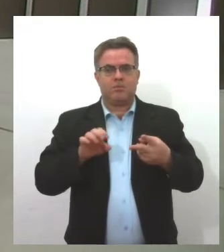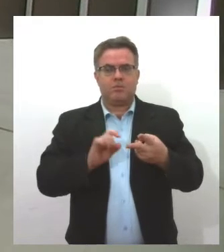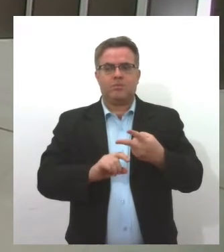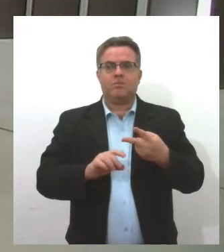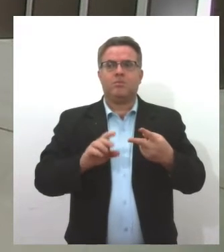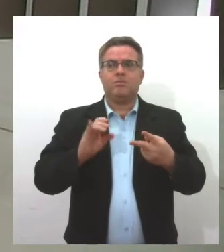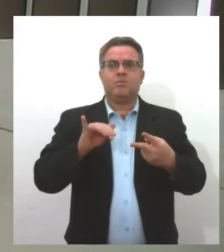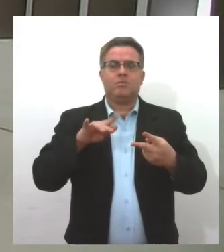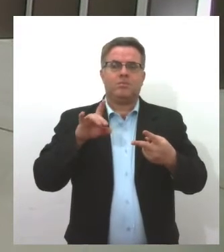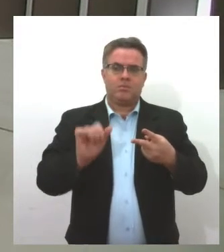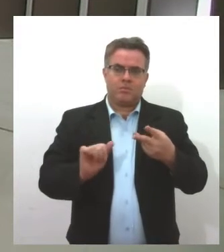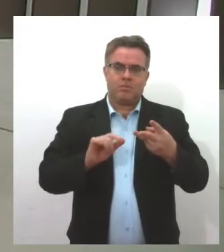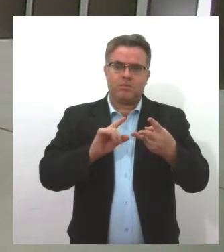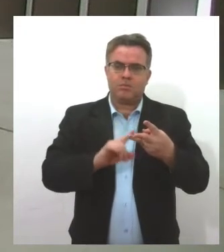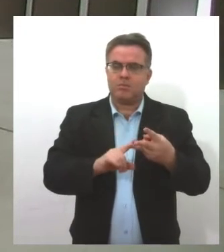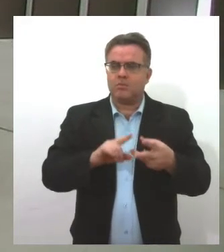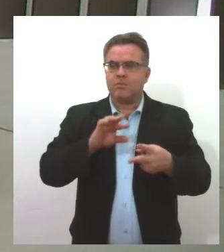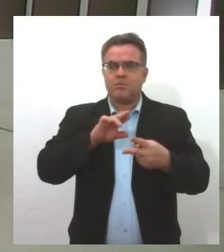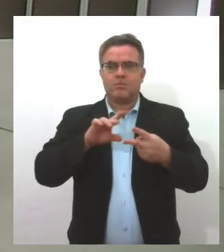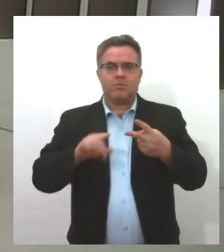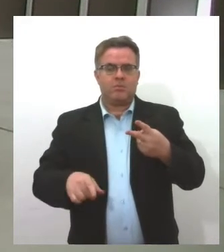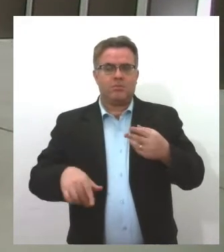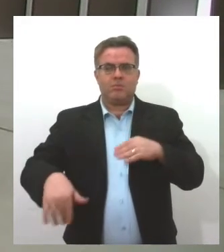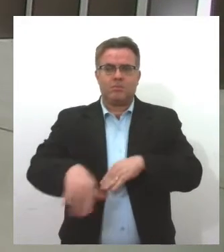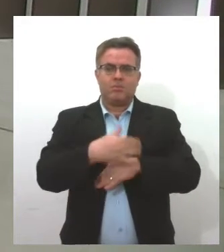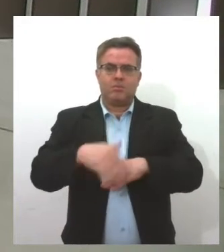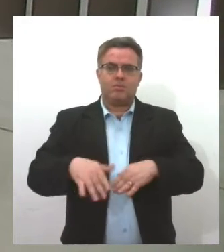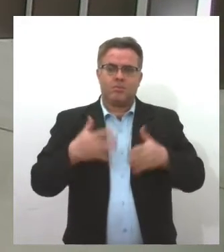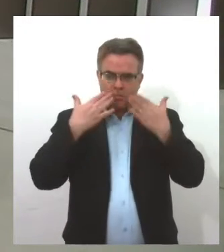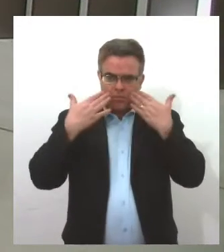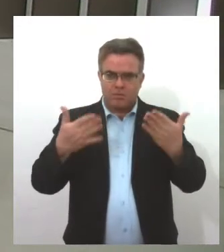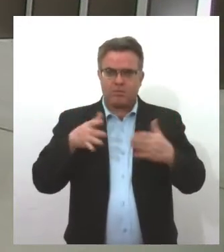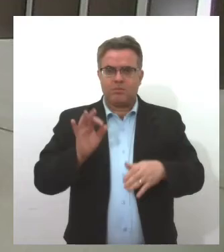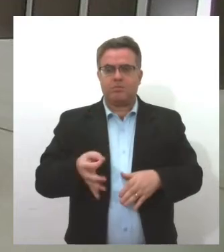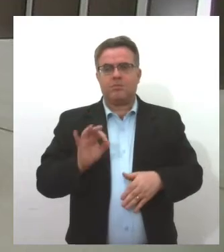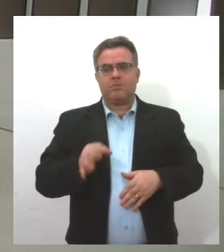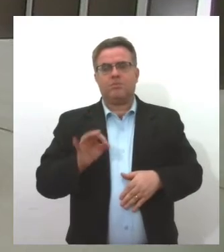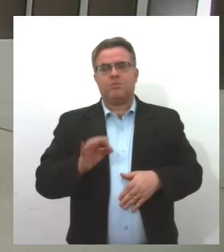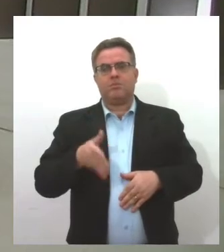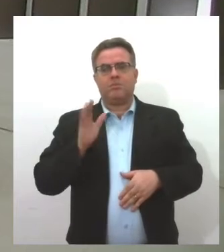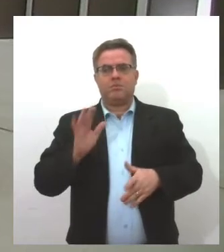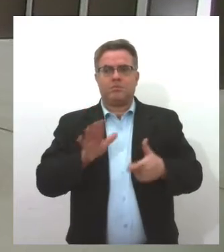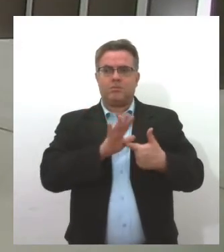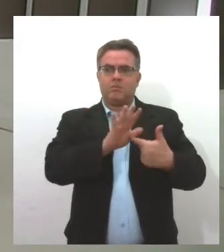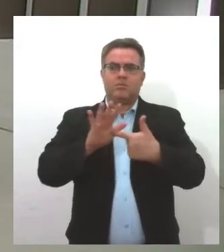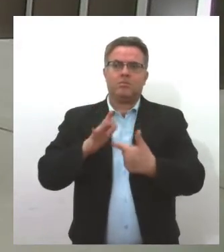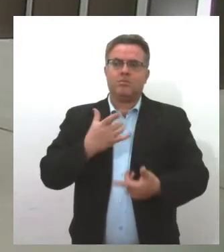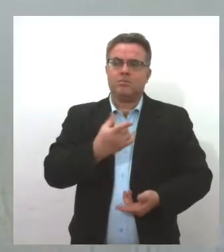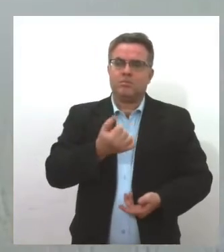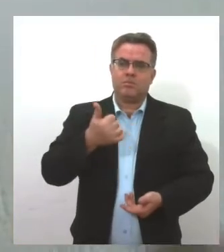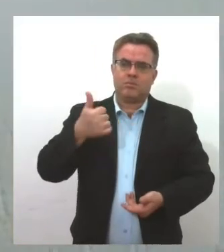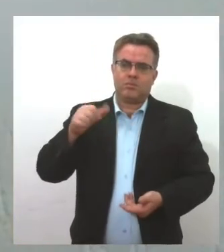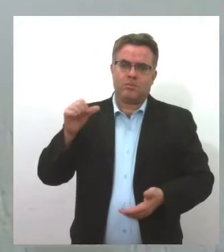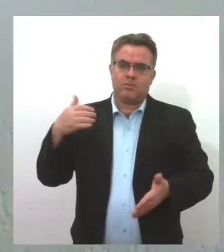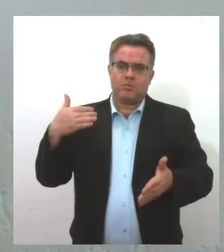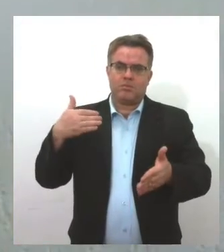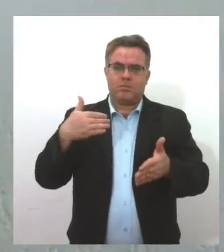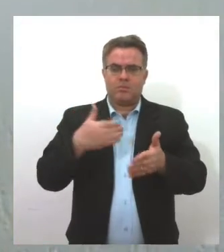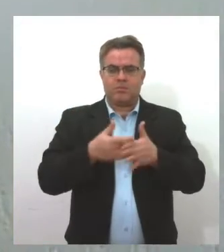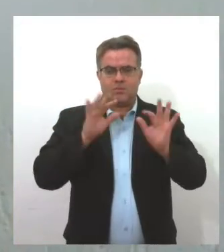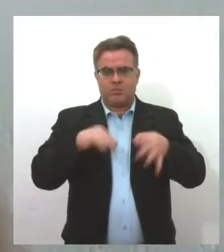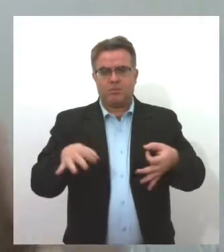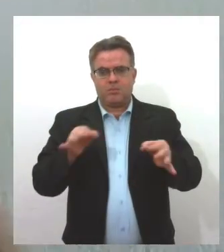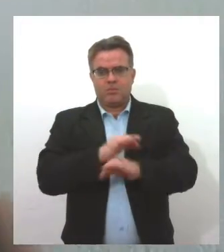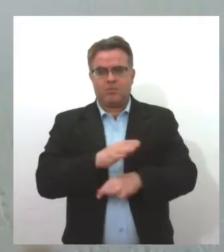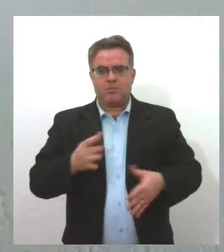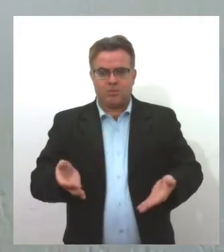Fitas, que são espetáculos de rua, a Faça dos Opostos, que estreou no finalzinho de 2019, só fez uma apresentação no Festival de